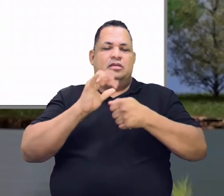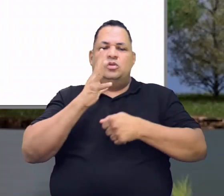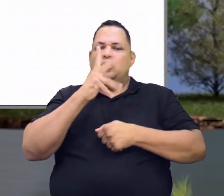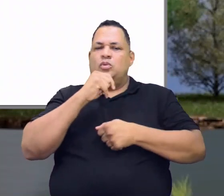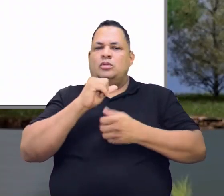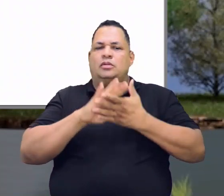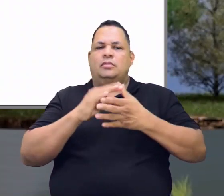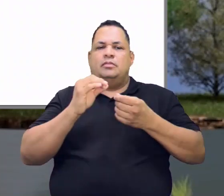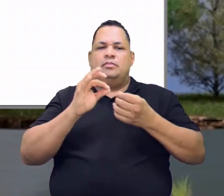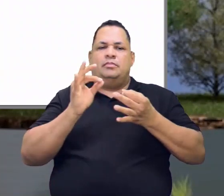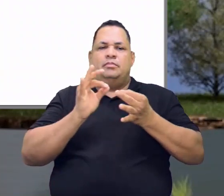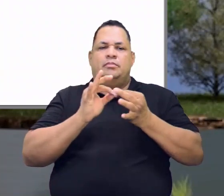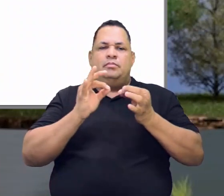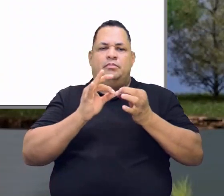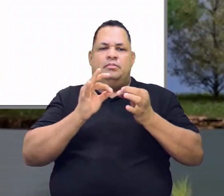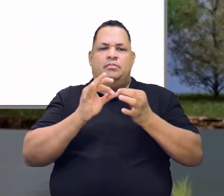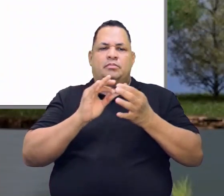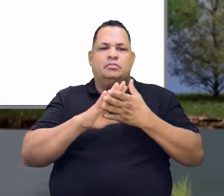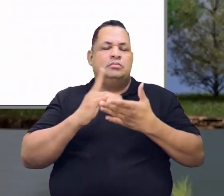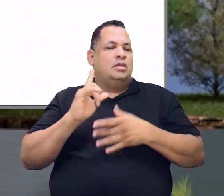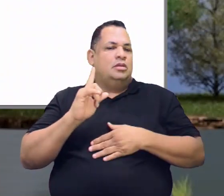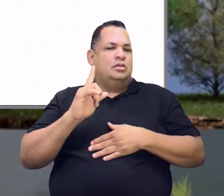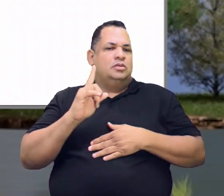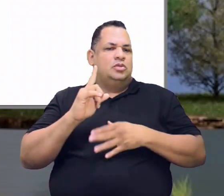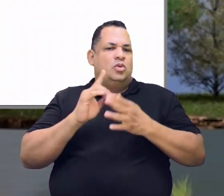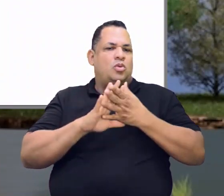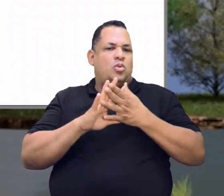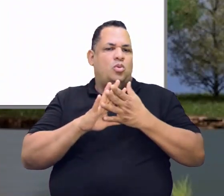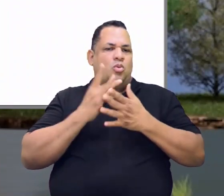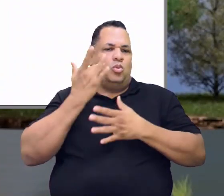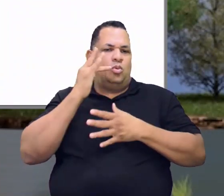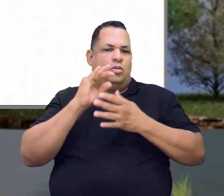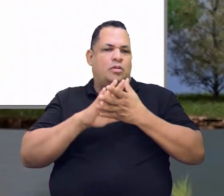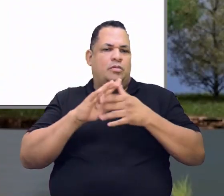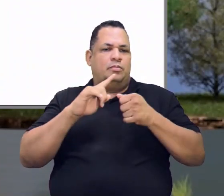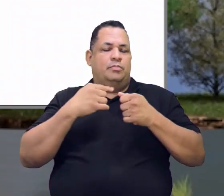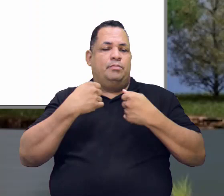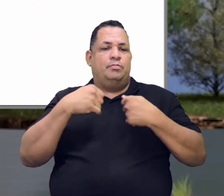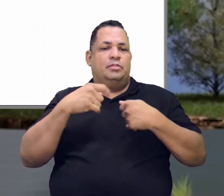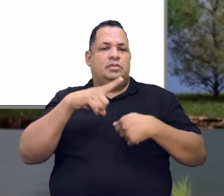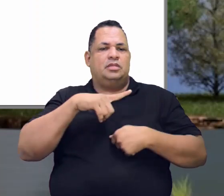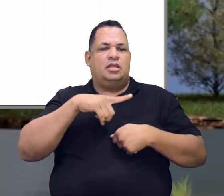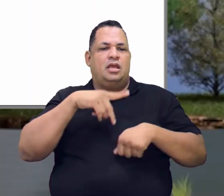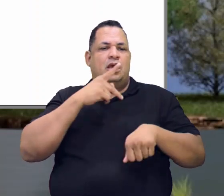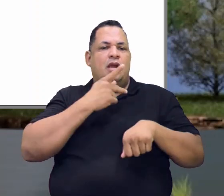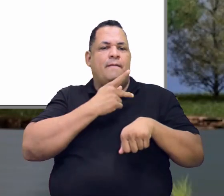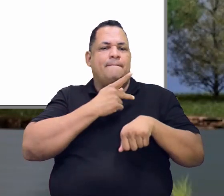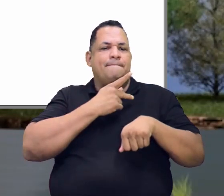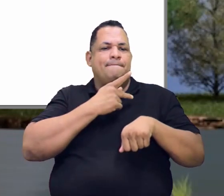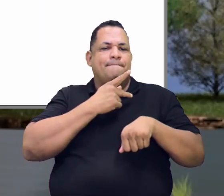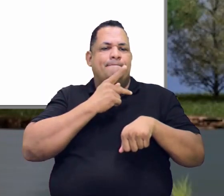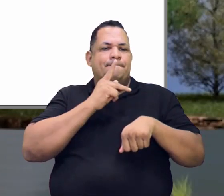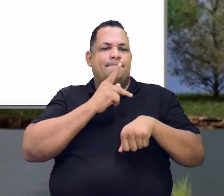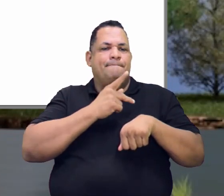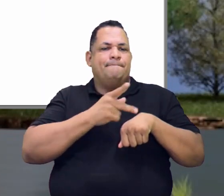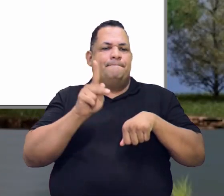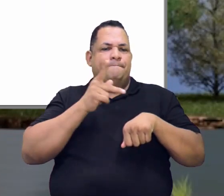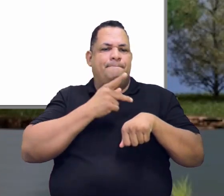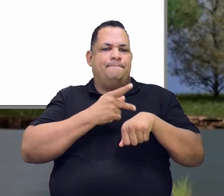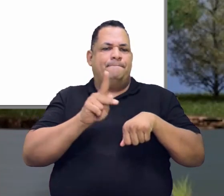Eu preciso de liga. Eu não preciso ter só o ouro, mas eu tenho que ter a prata, que vai dar a liga.